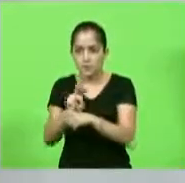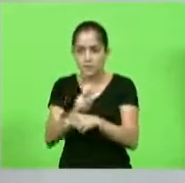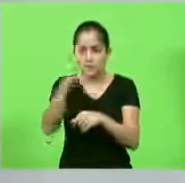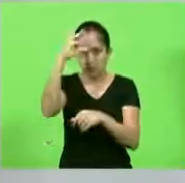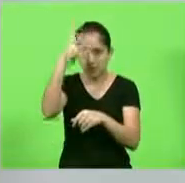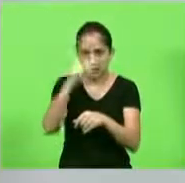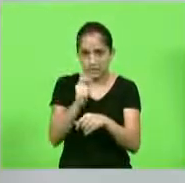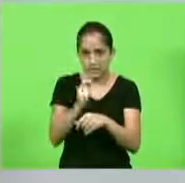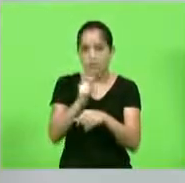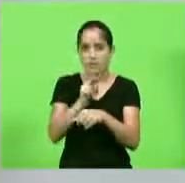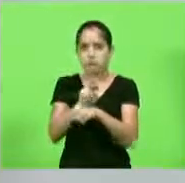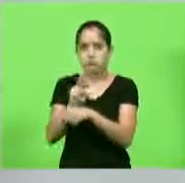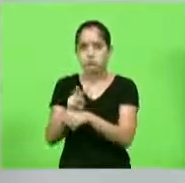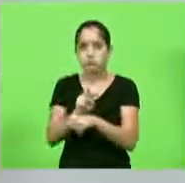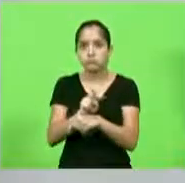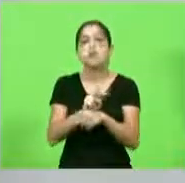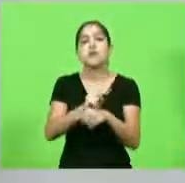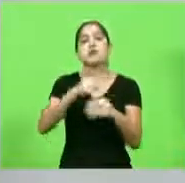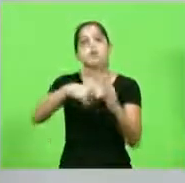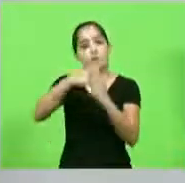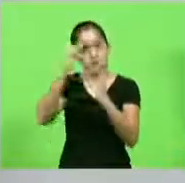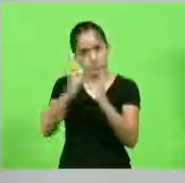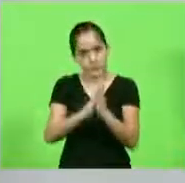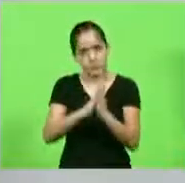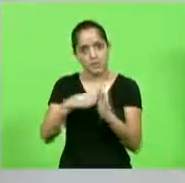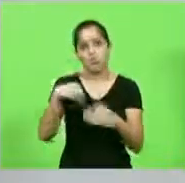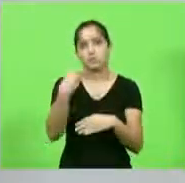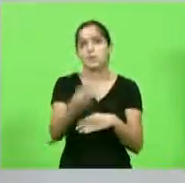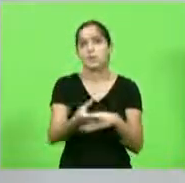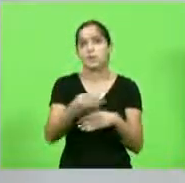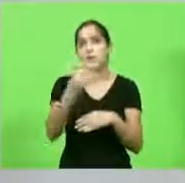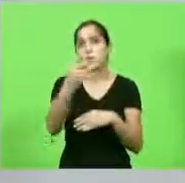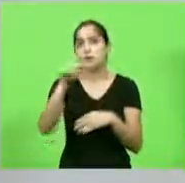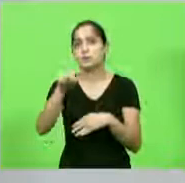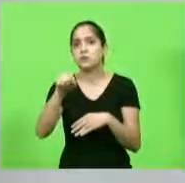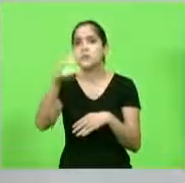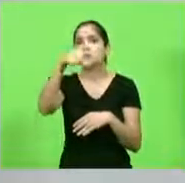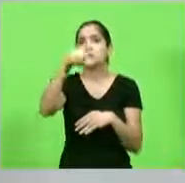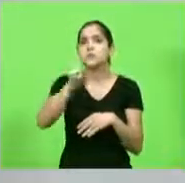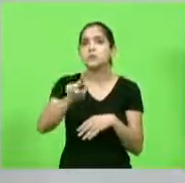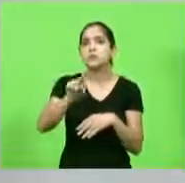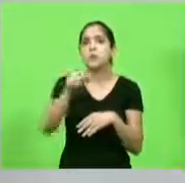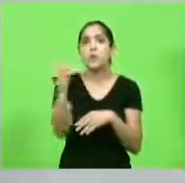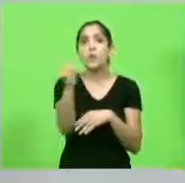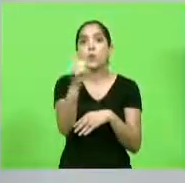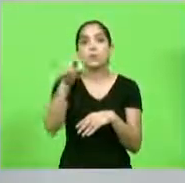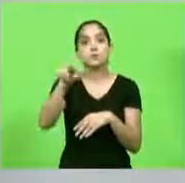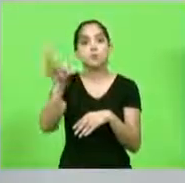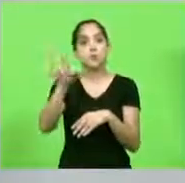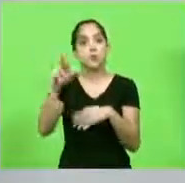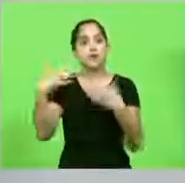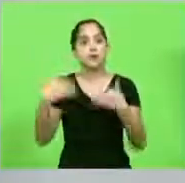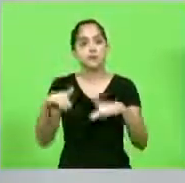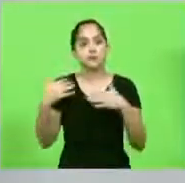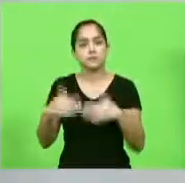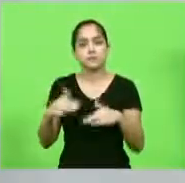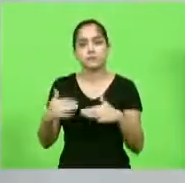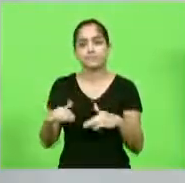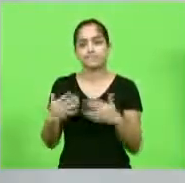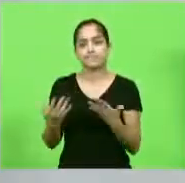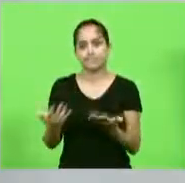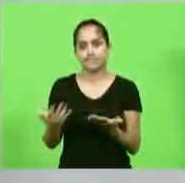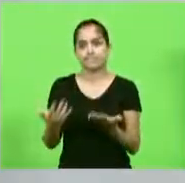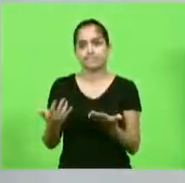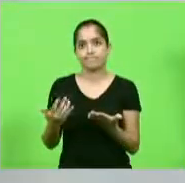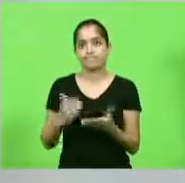para ter ali a sua criação foi multado. Multa de R$ 4 mil, R 7 mil, R 11 mil. Está faltando bom senso